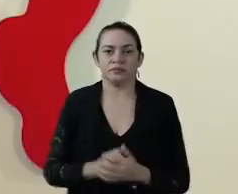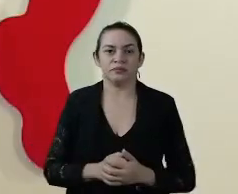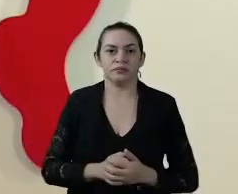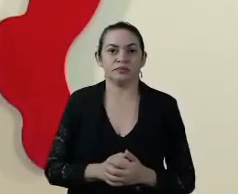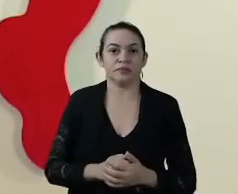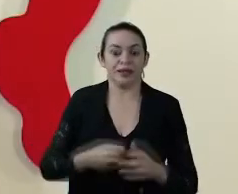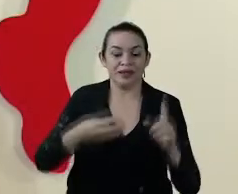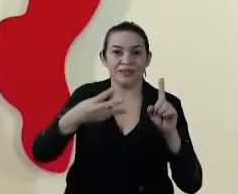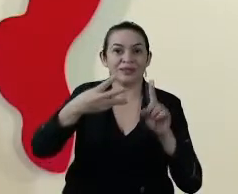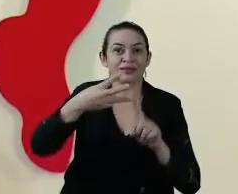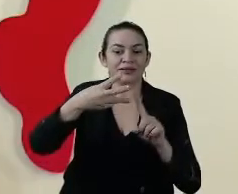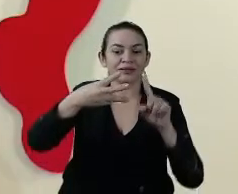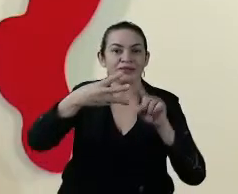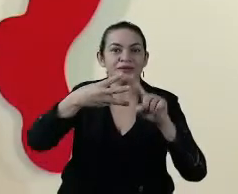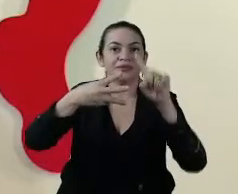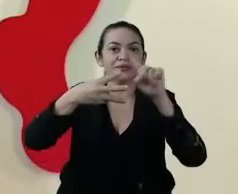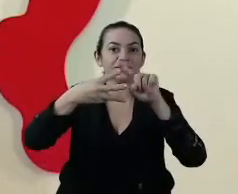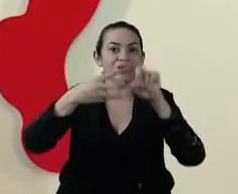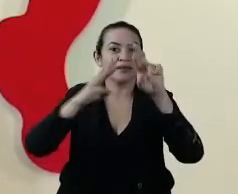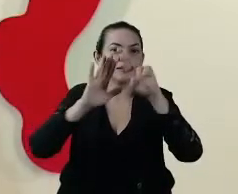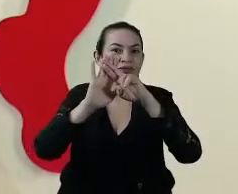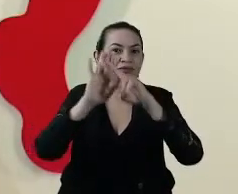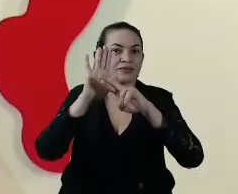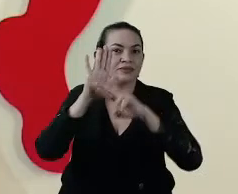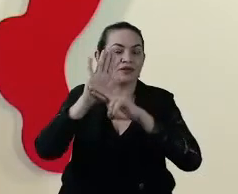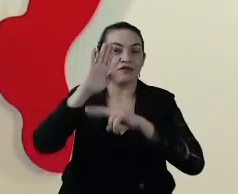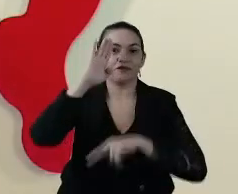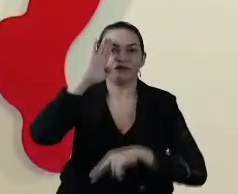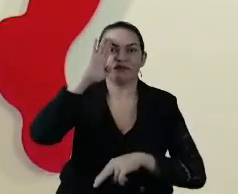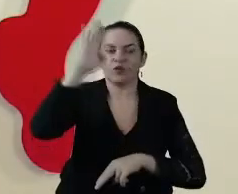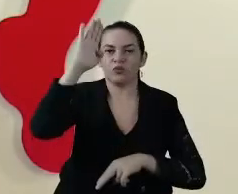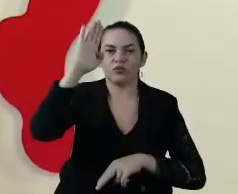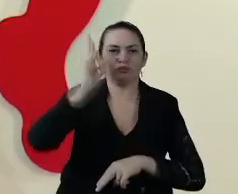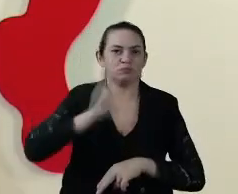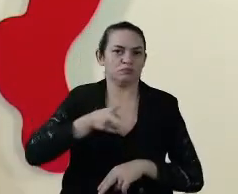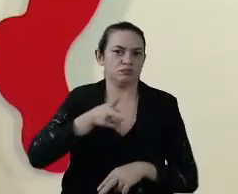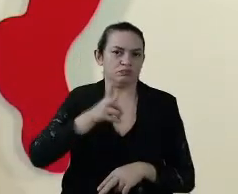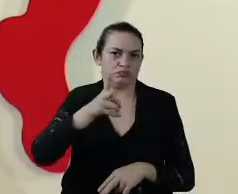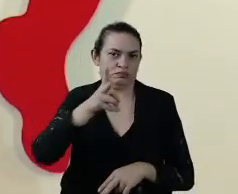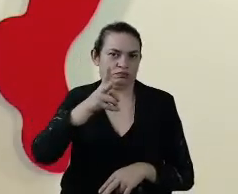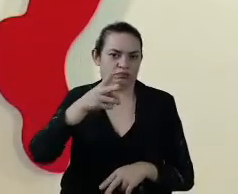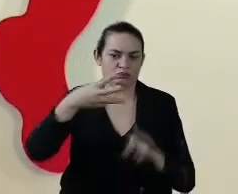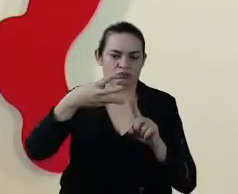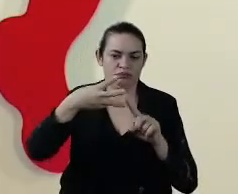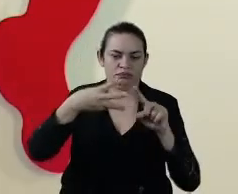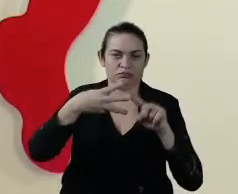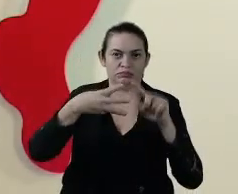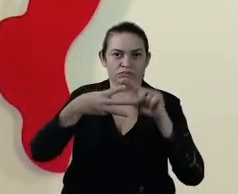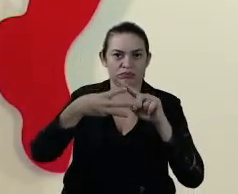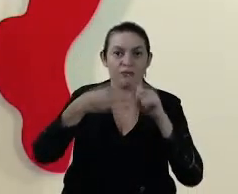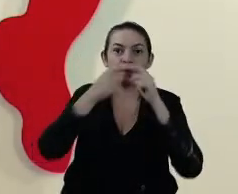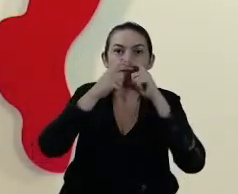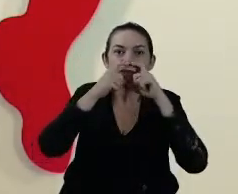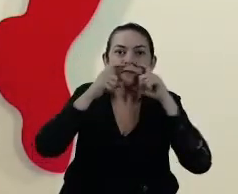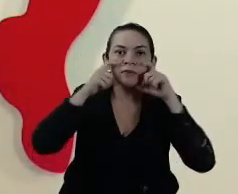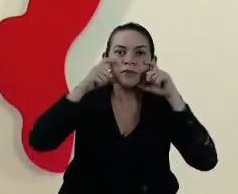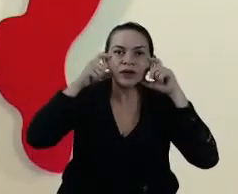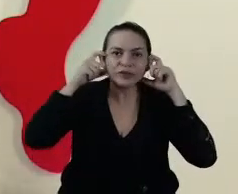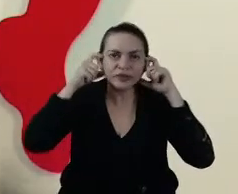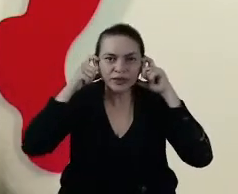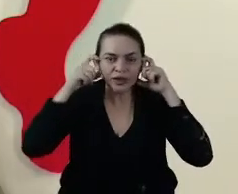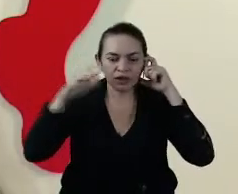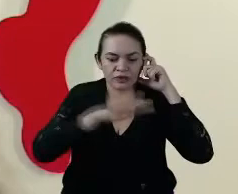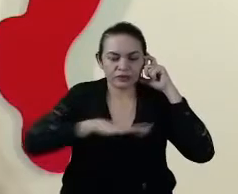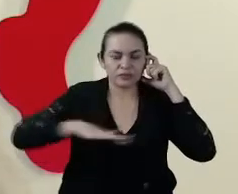Três regras são fundamentais. Sempre. Máscaras quando estiver